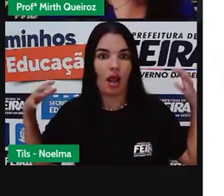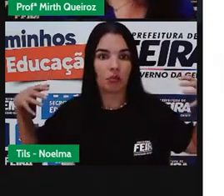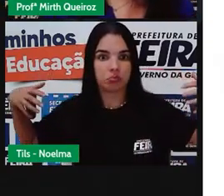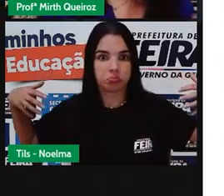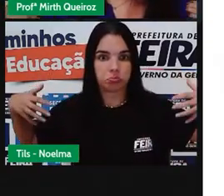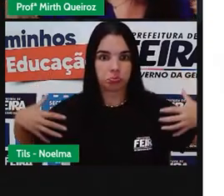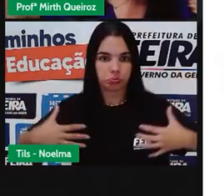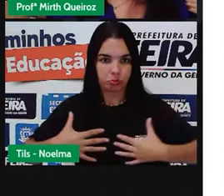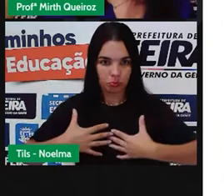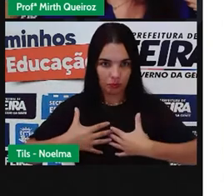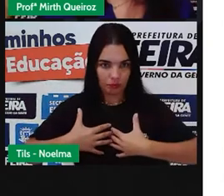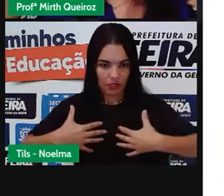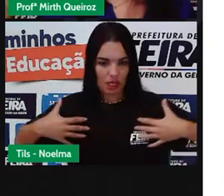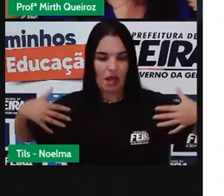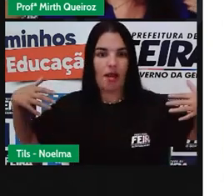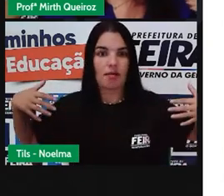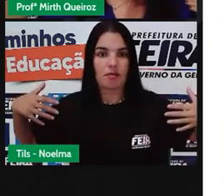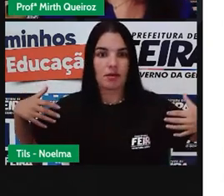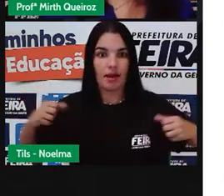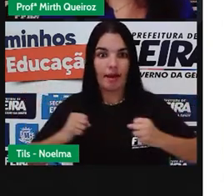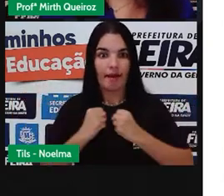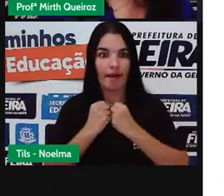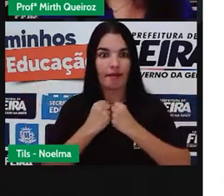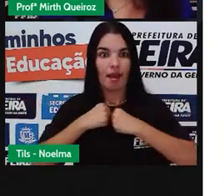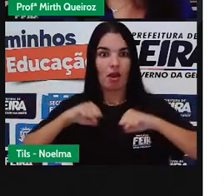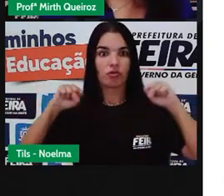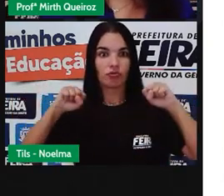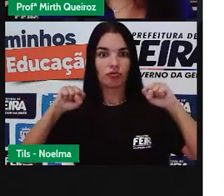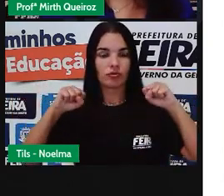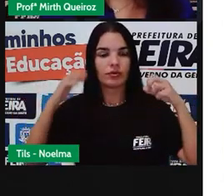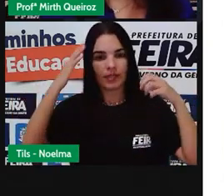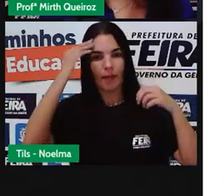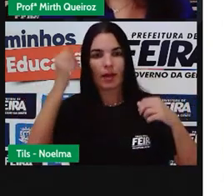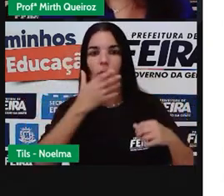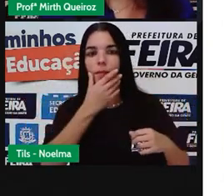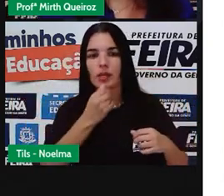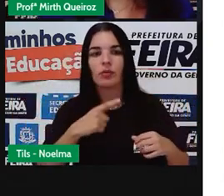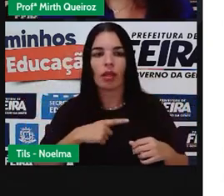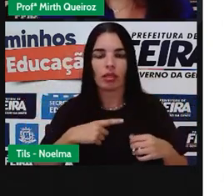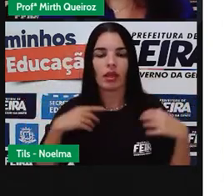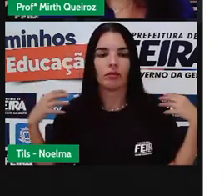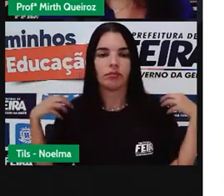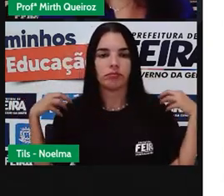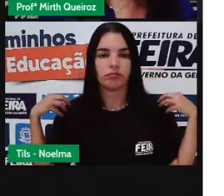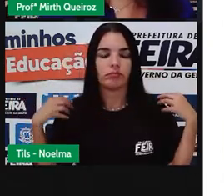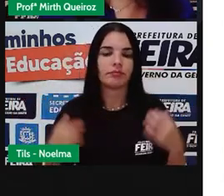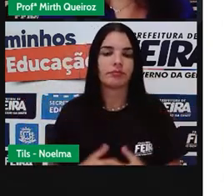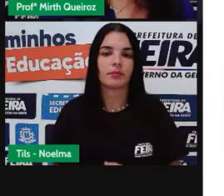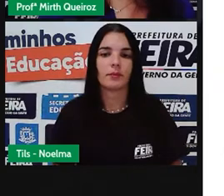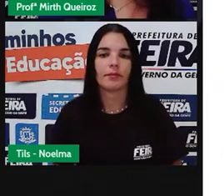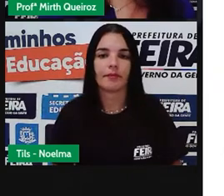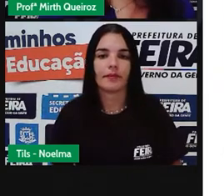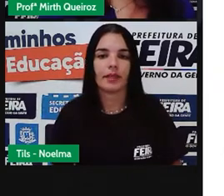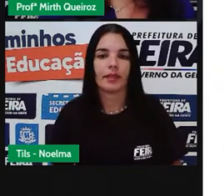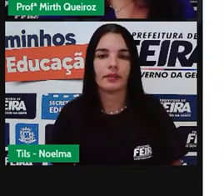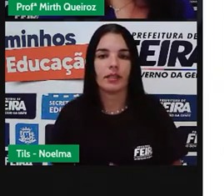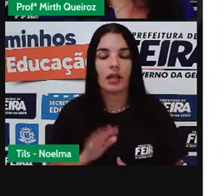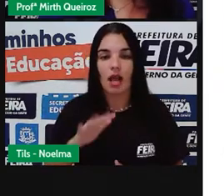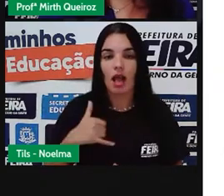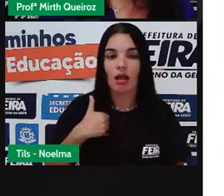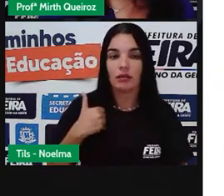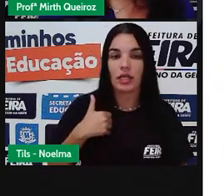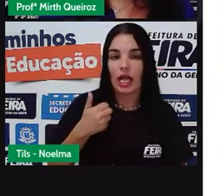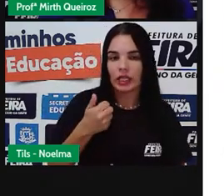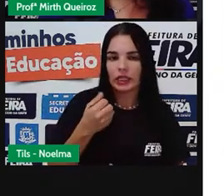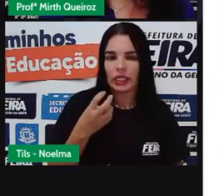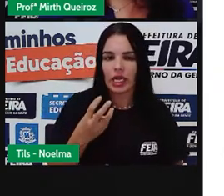largas, O alargamento dos ombros, os meninos vão ficar mais aparentes aí. Dos 13 aos